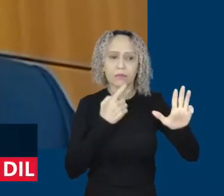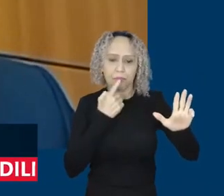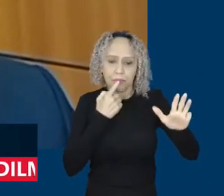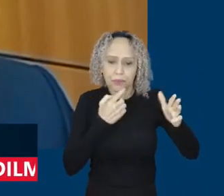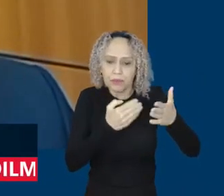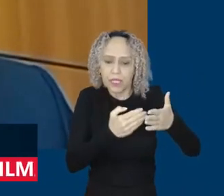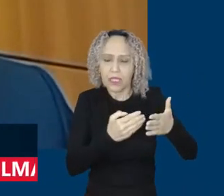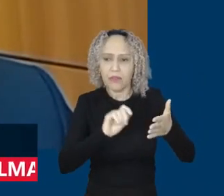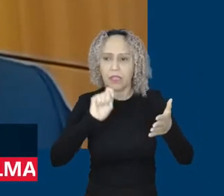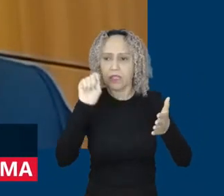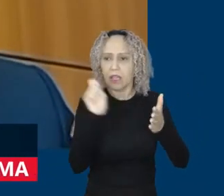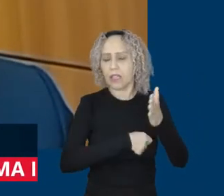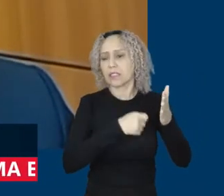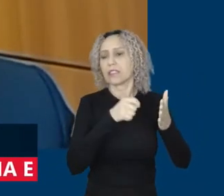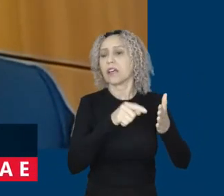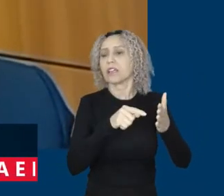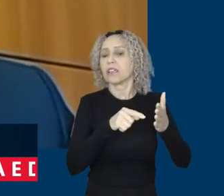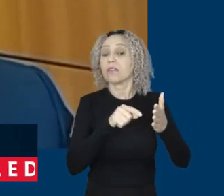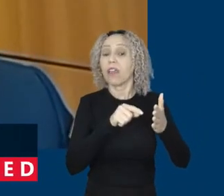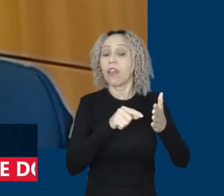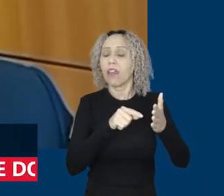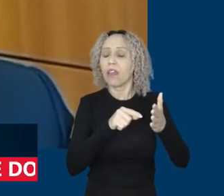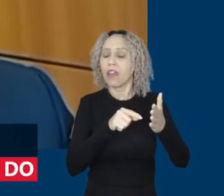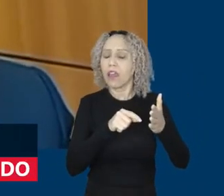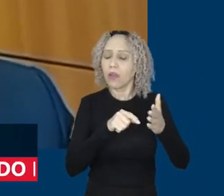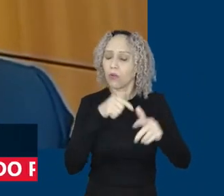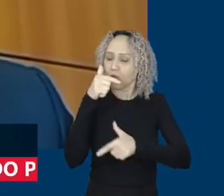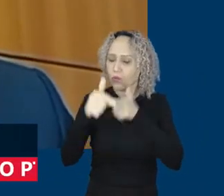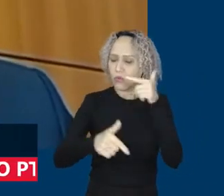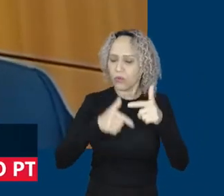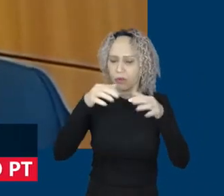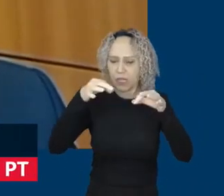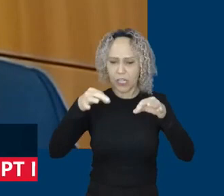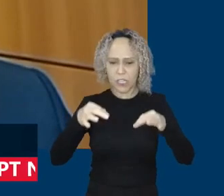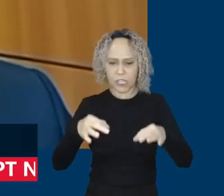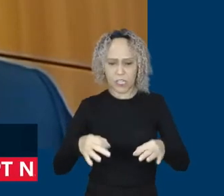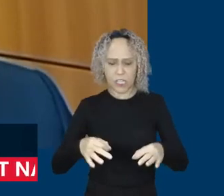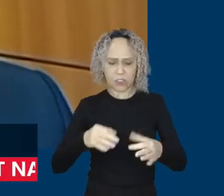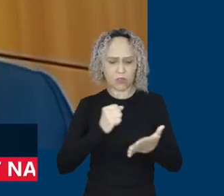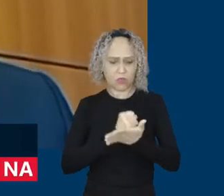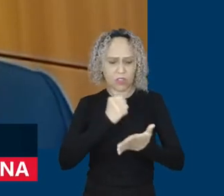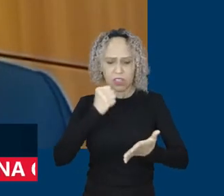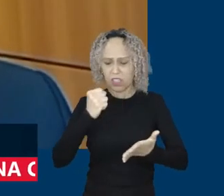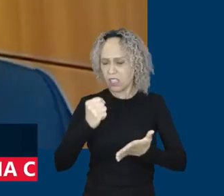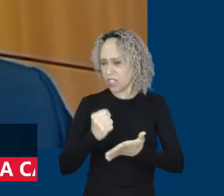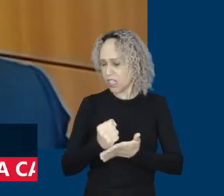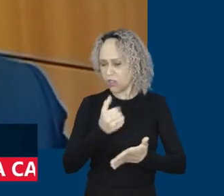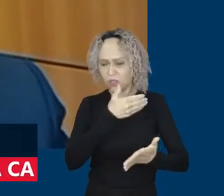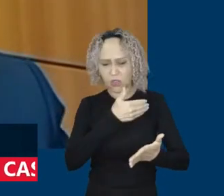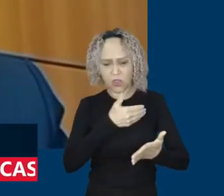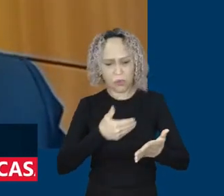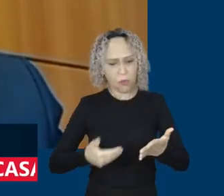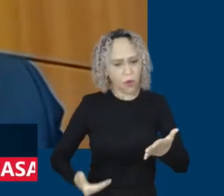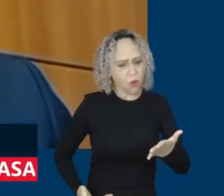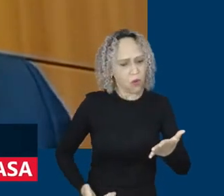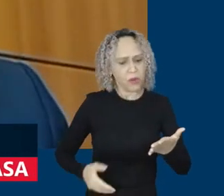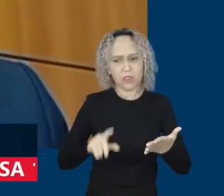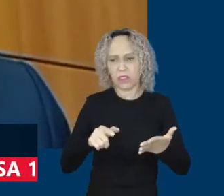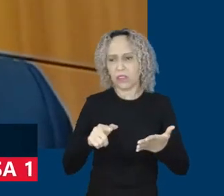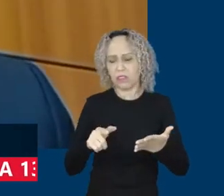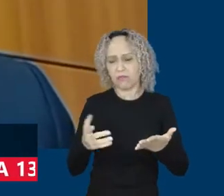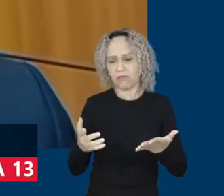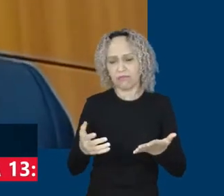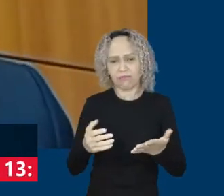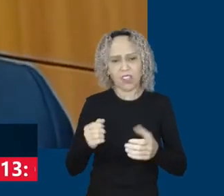que estabelece o trabalho decente nas contratações públicas, em todas as contratações públicas, seja de serviços, seja de